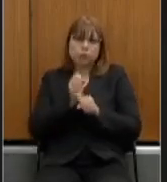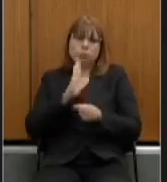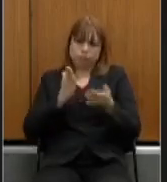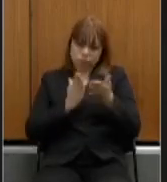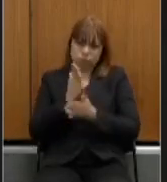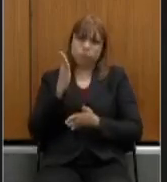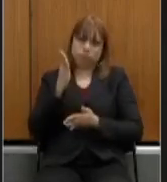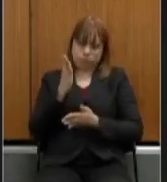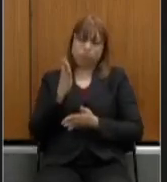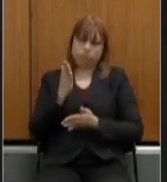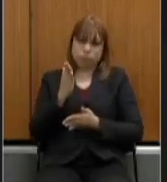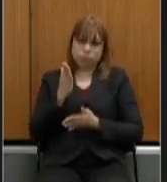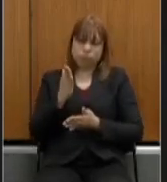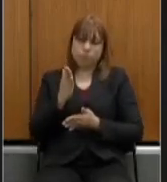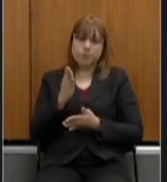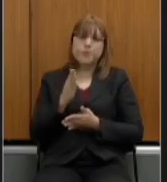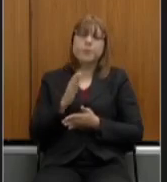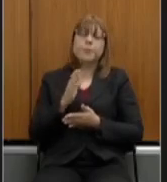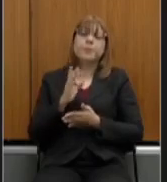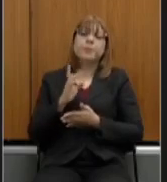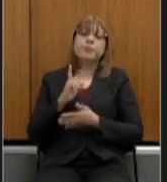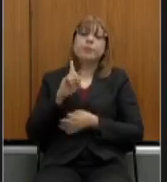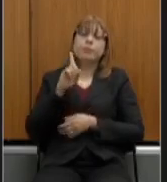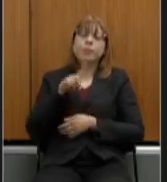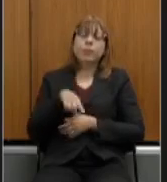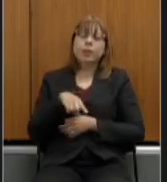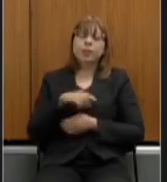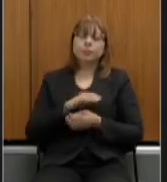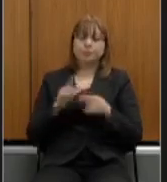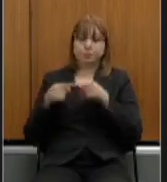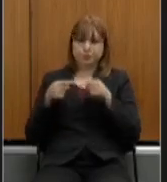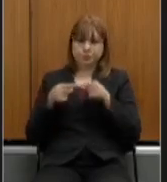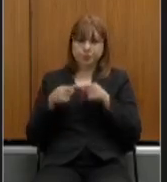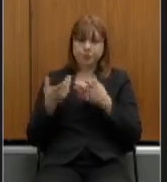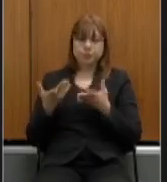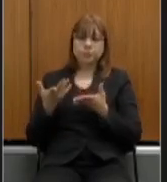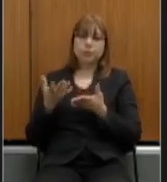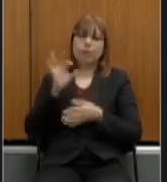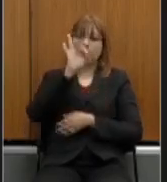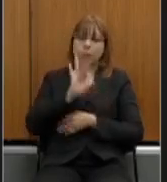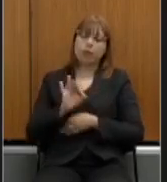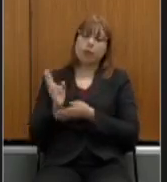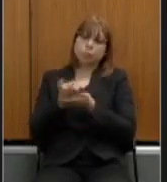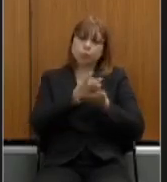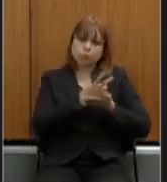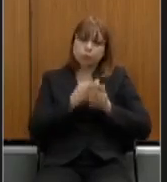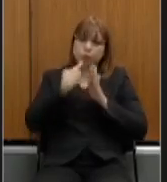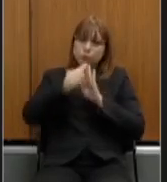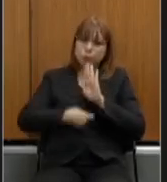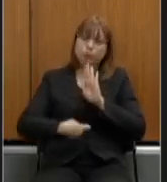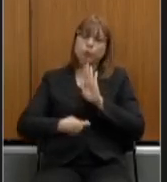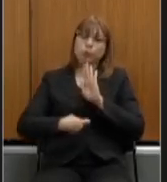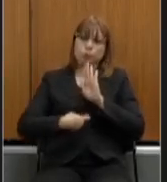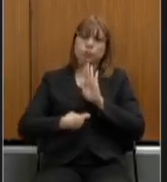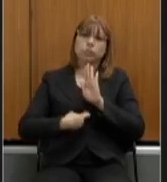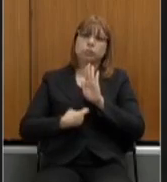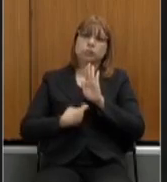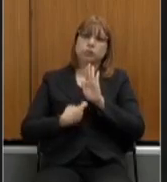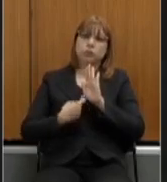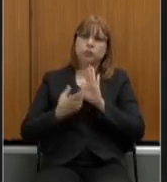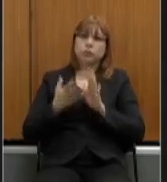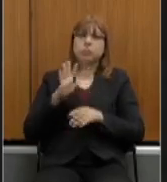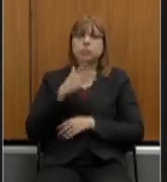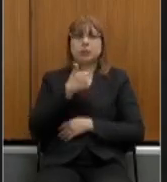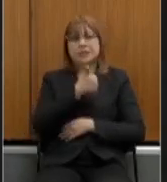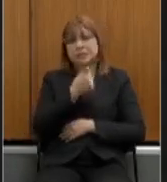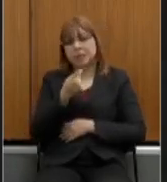no parlamento alíquotas majoradas de combustível de energia de bebidas de 25 para 30% alíquota média de